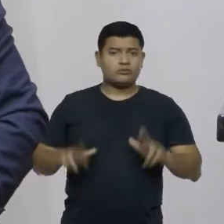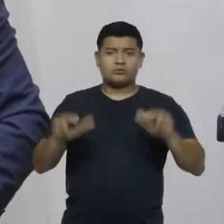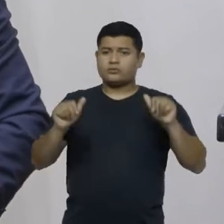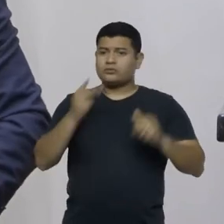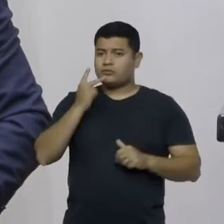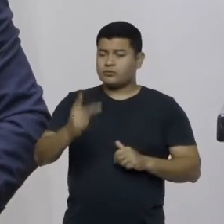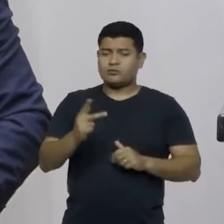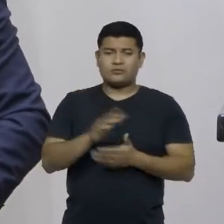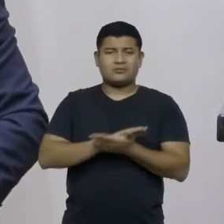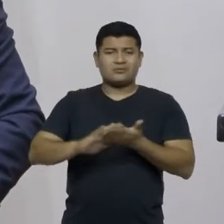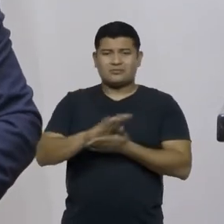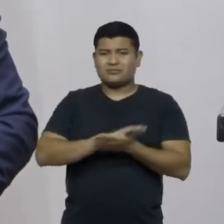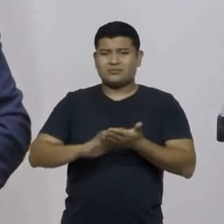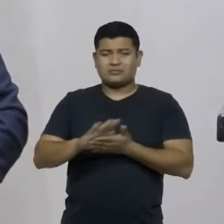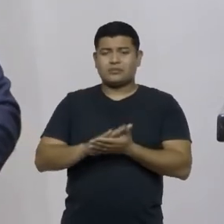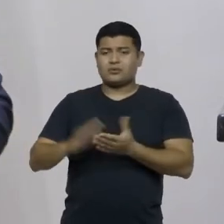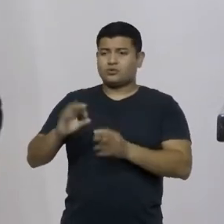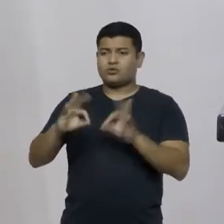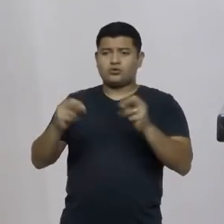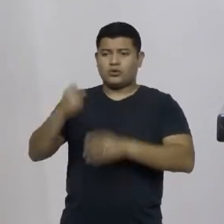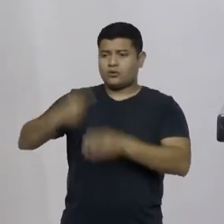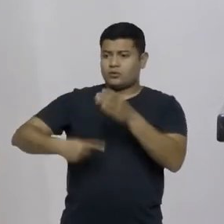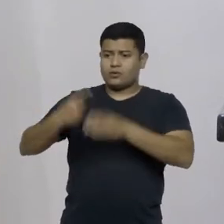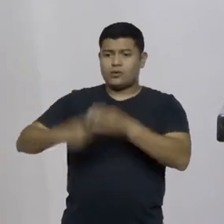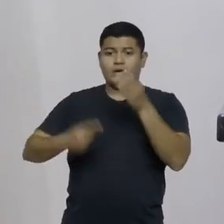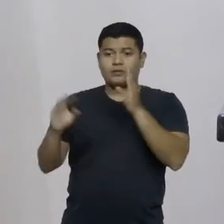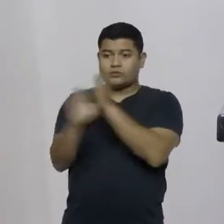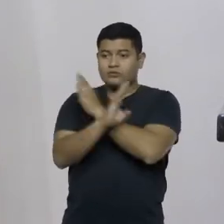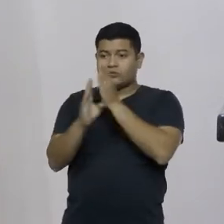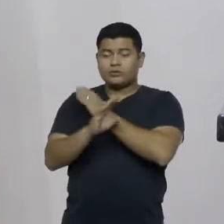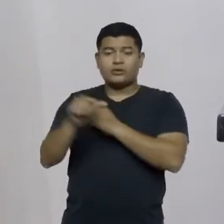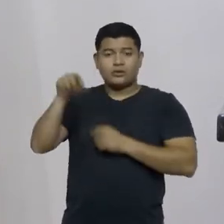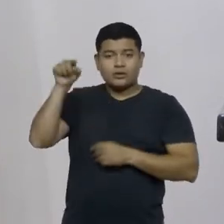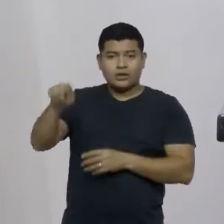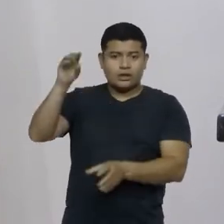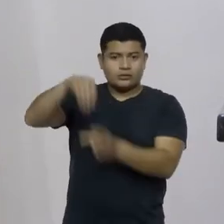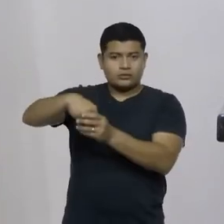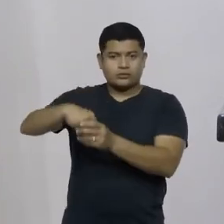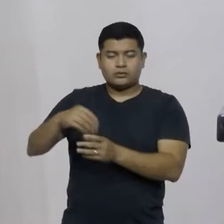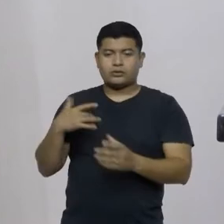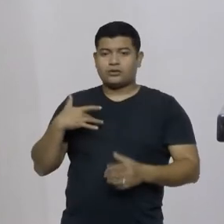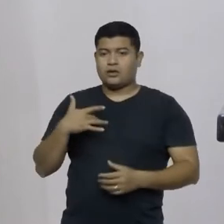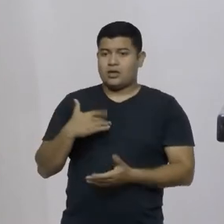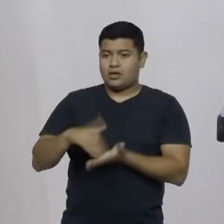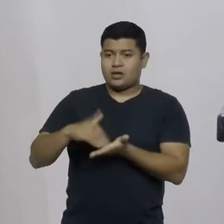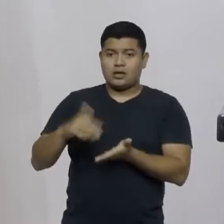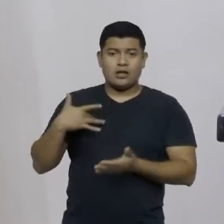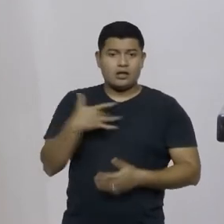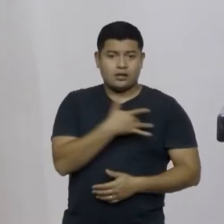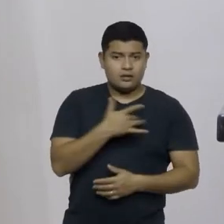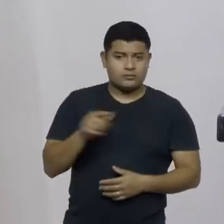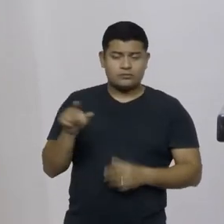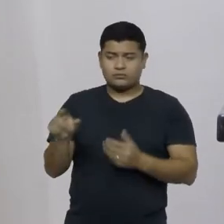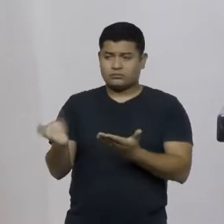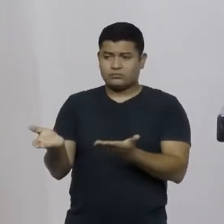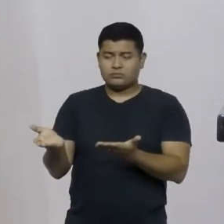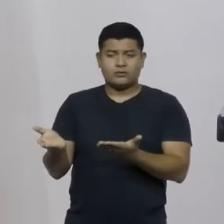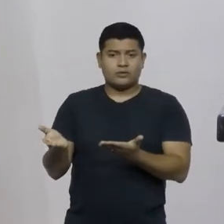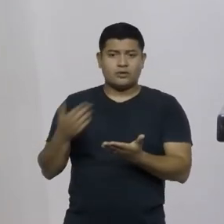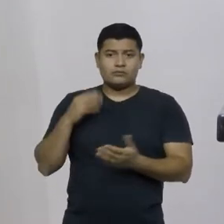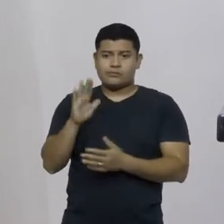todas as comissões de investigação na Secretaria de Saúde chegarem a resultados inconclusivos? Eu nunca vi ele reclamando disso.